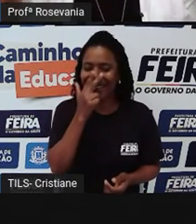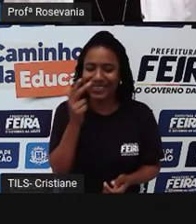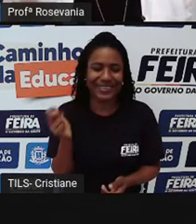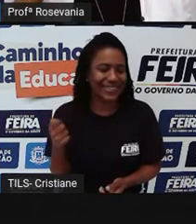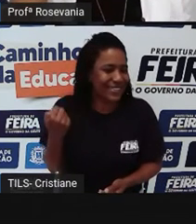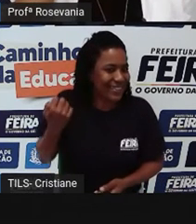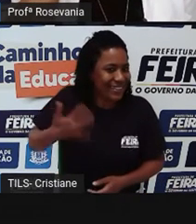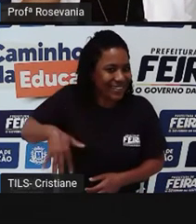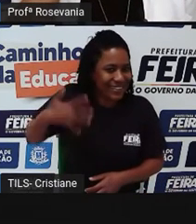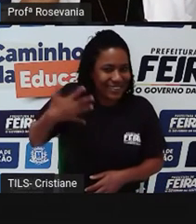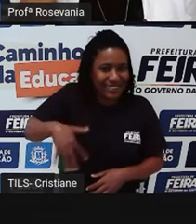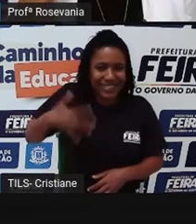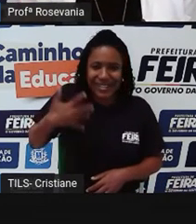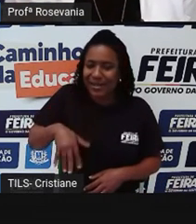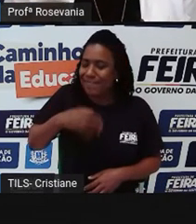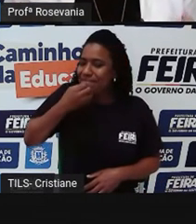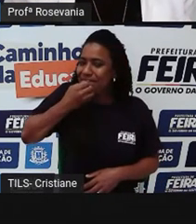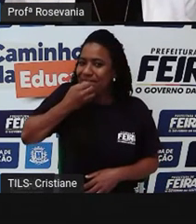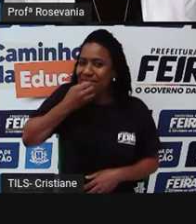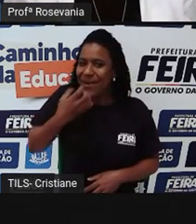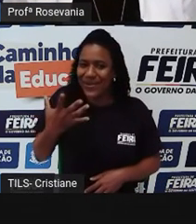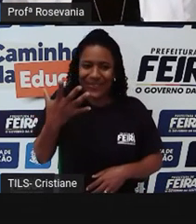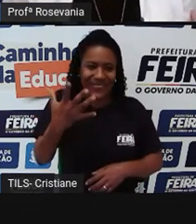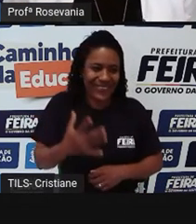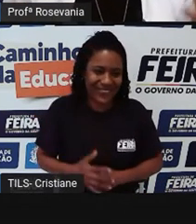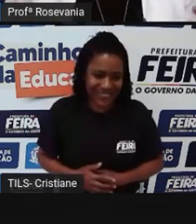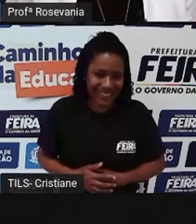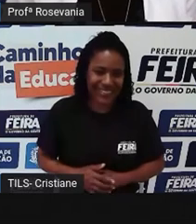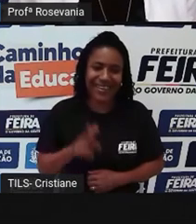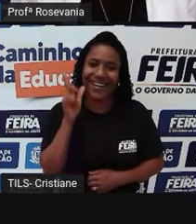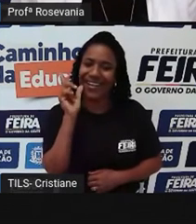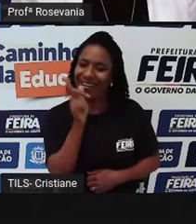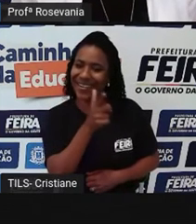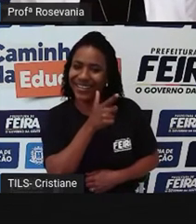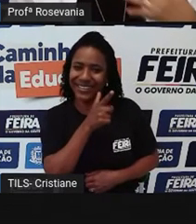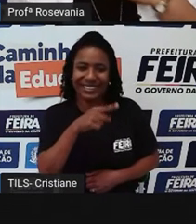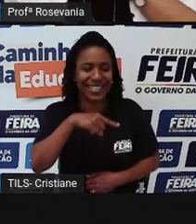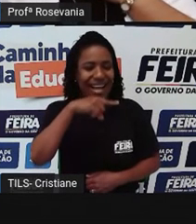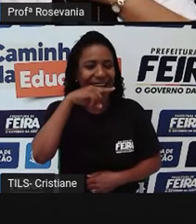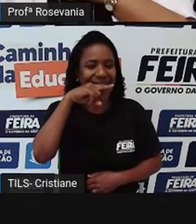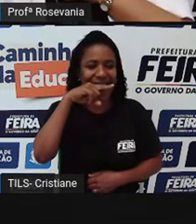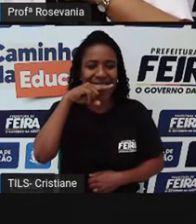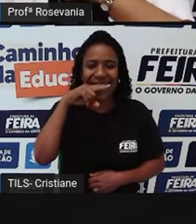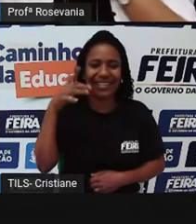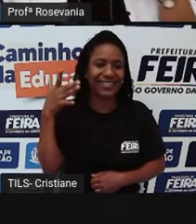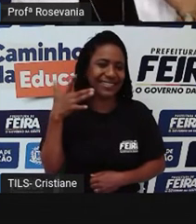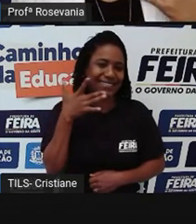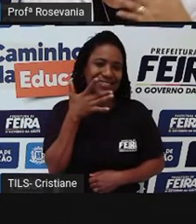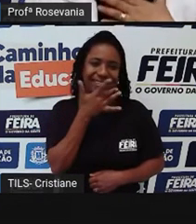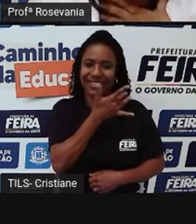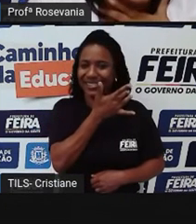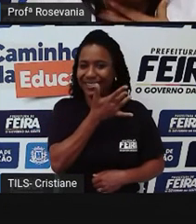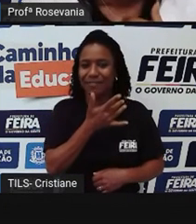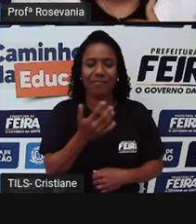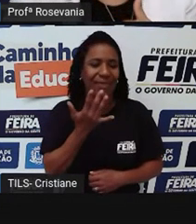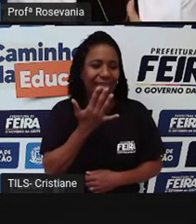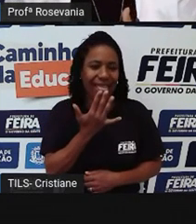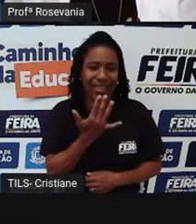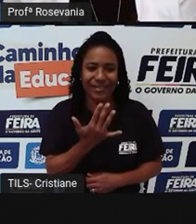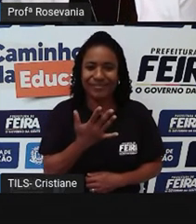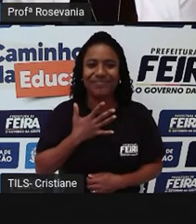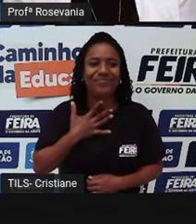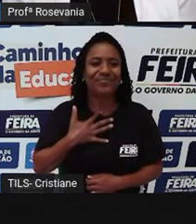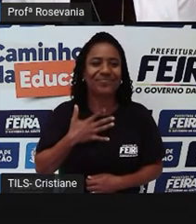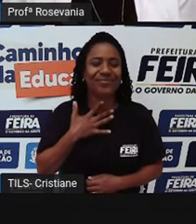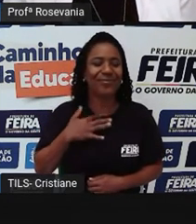é um lanche assim, de feira, pastel com caldo de cana, eita, chega, deu até água na boca aqui na prona,